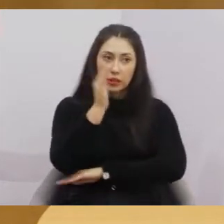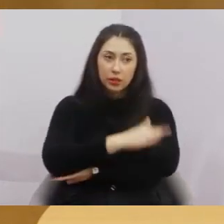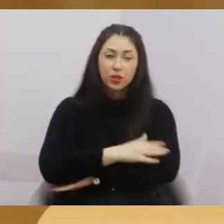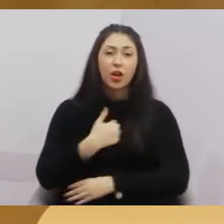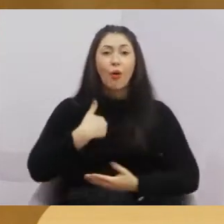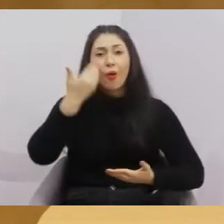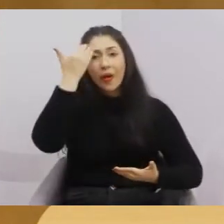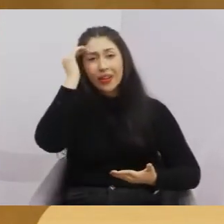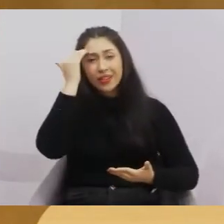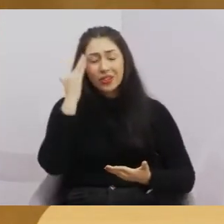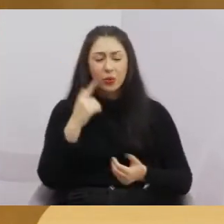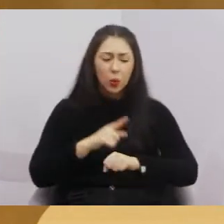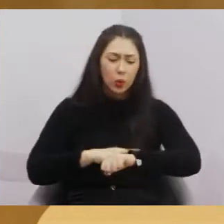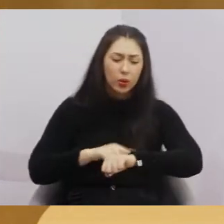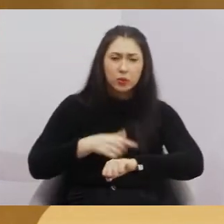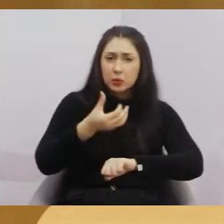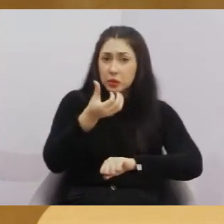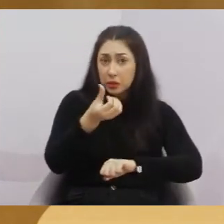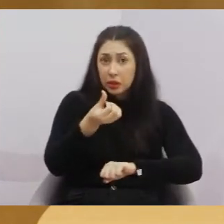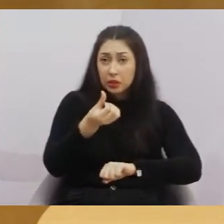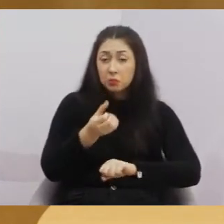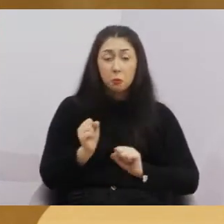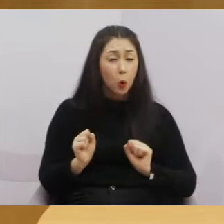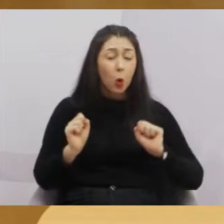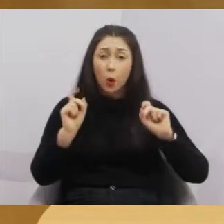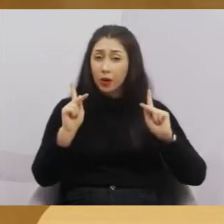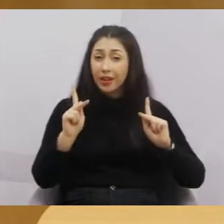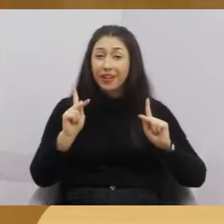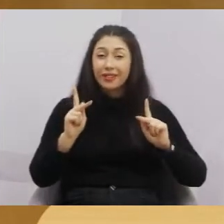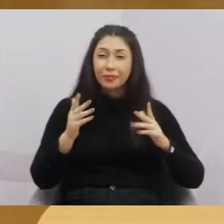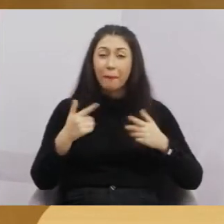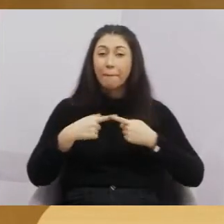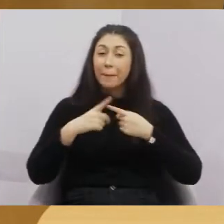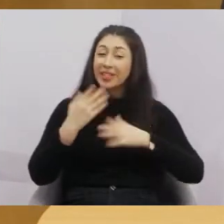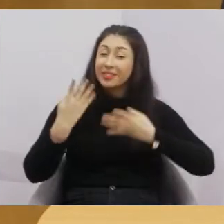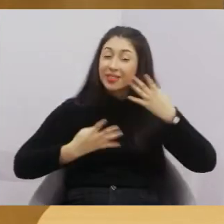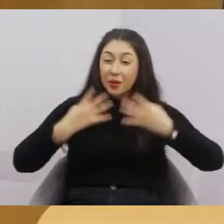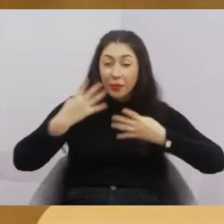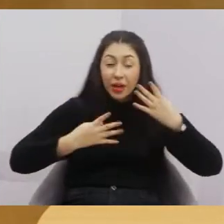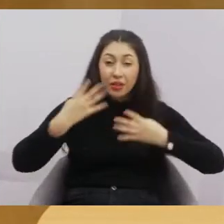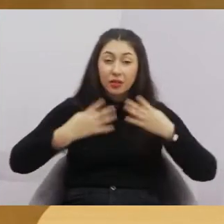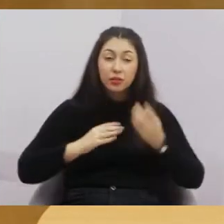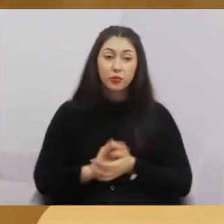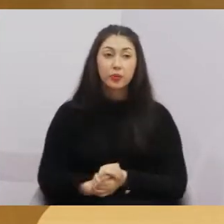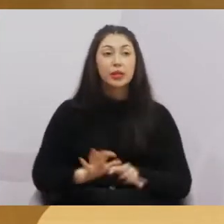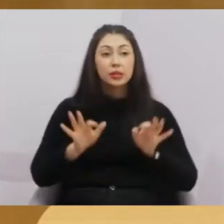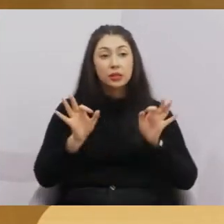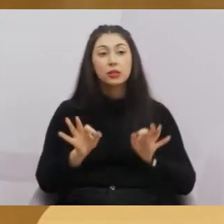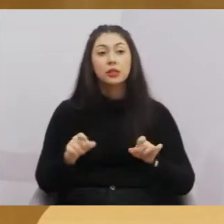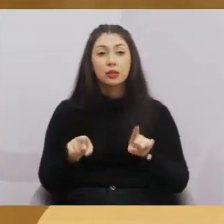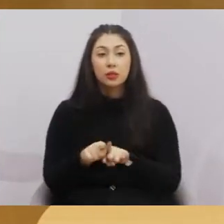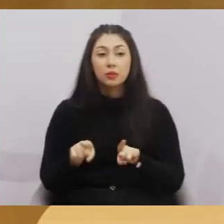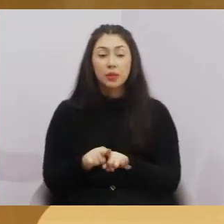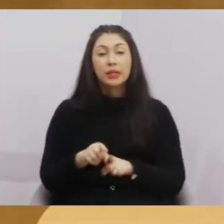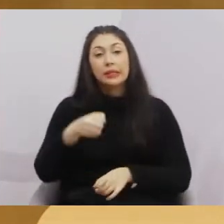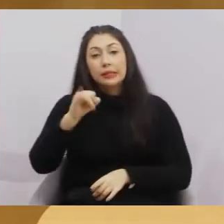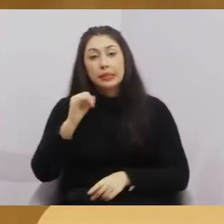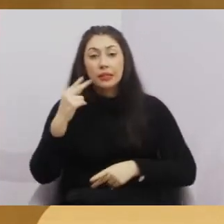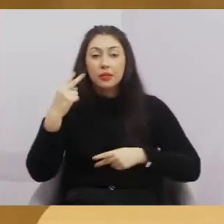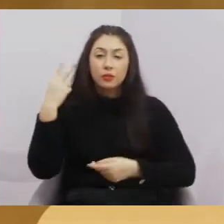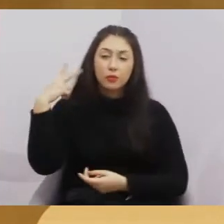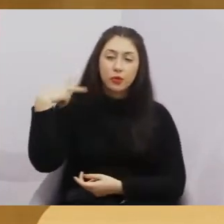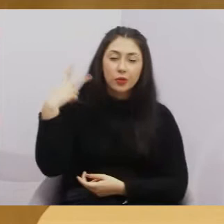Entendo eu que as 18 horas, com certeza, está prejudicando muito. Mas tenho certeza também, se os nobres